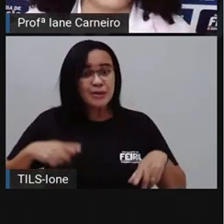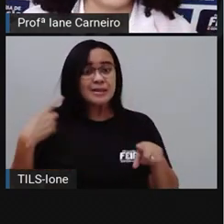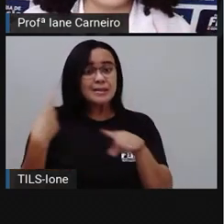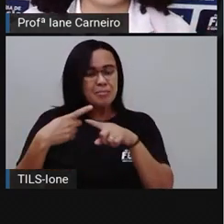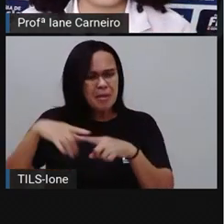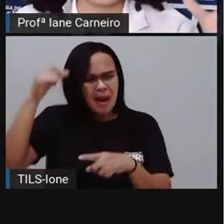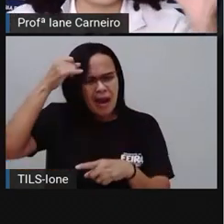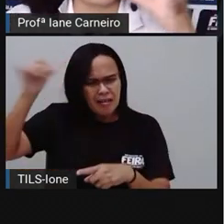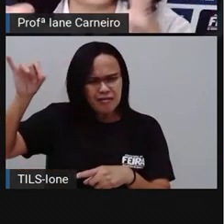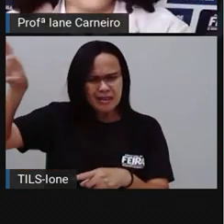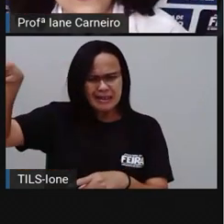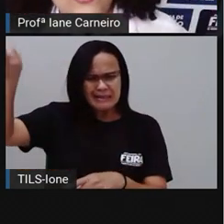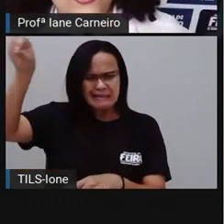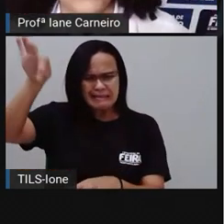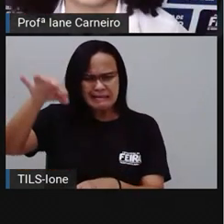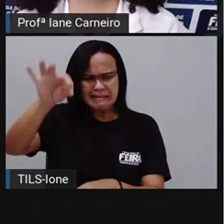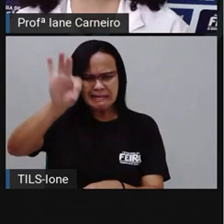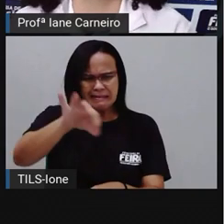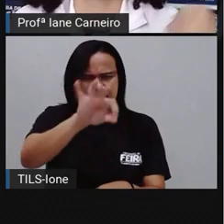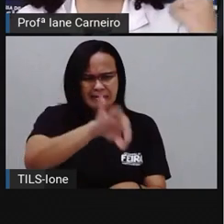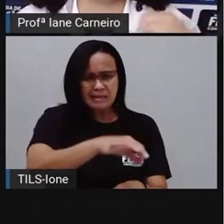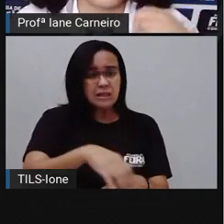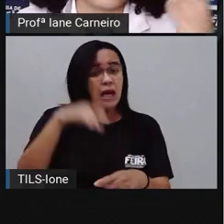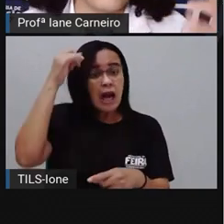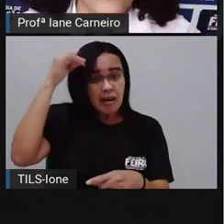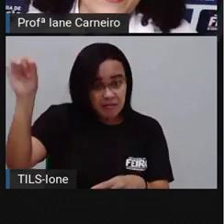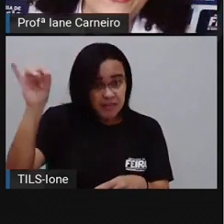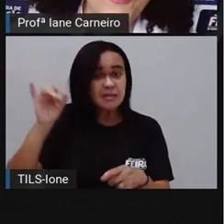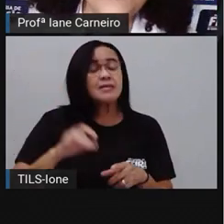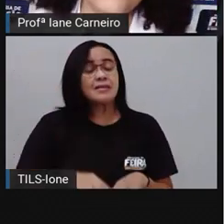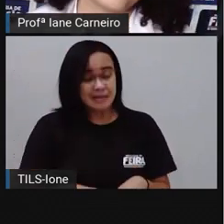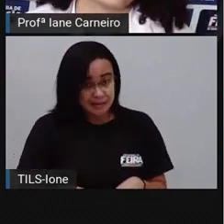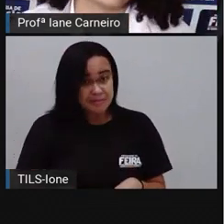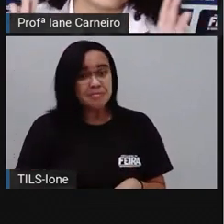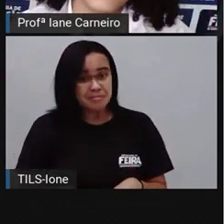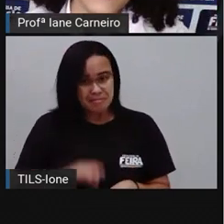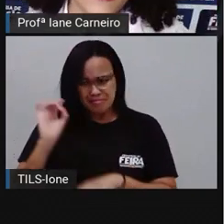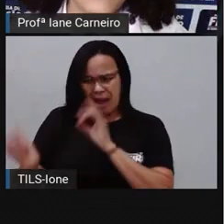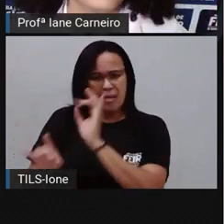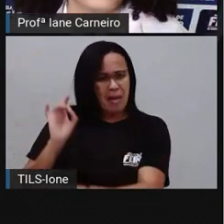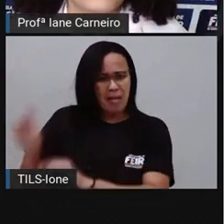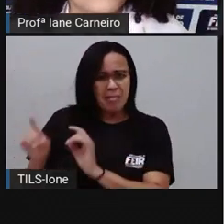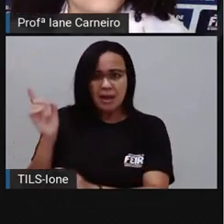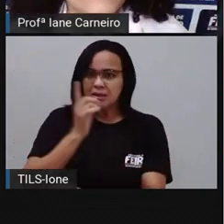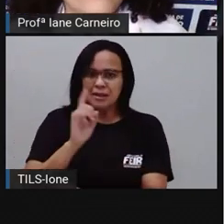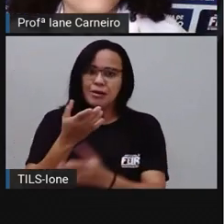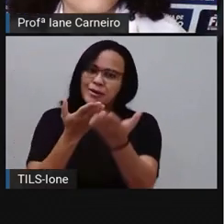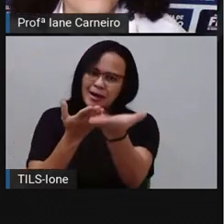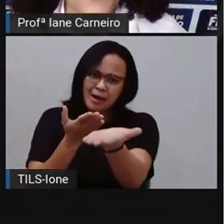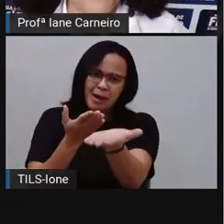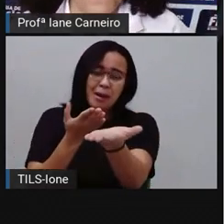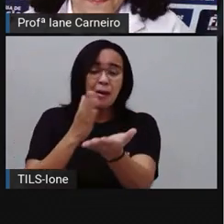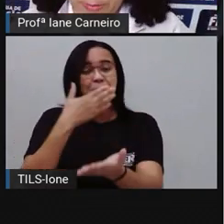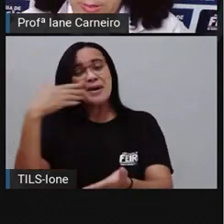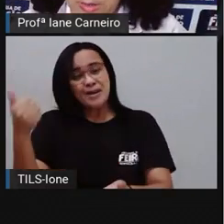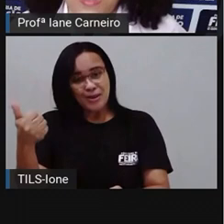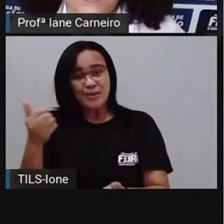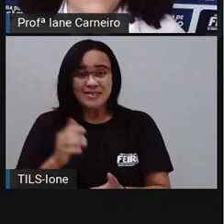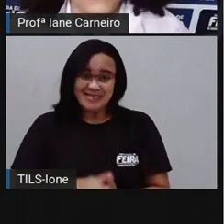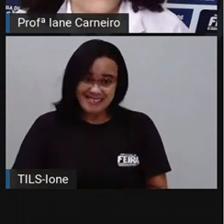desagradável porque o acúmulo de sujeira foram jogados de qualquer forma no chão. Então, tem que ter esse cuidado, tá joia?